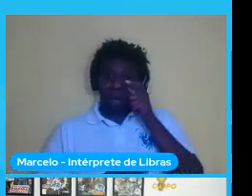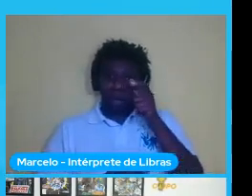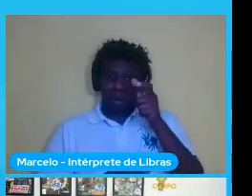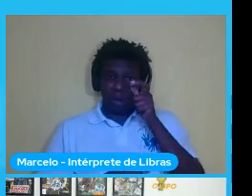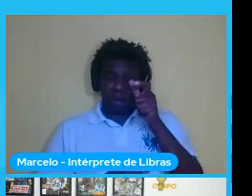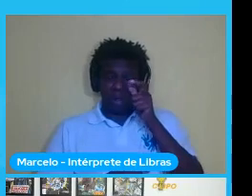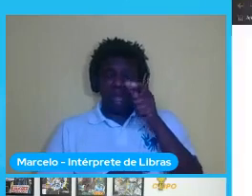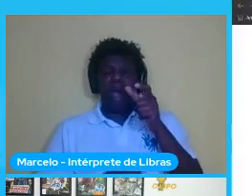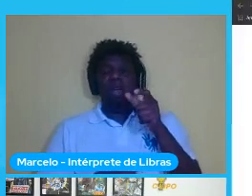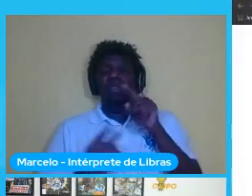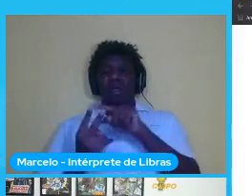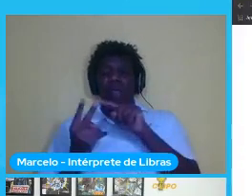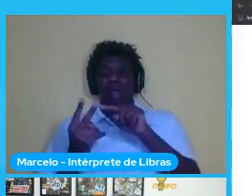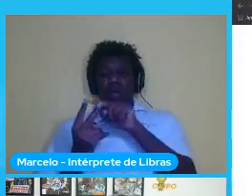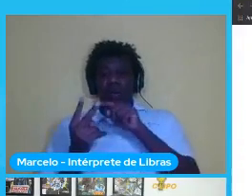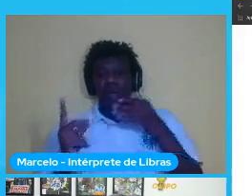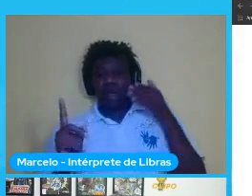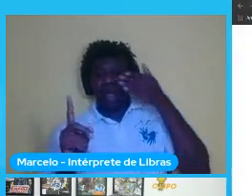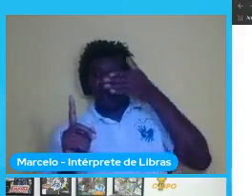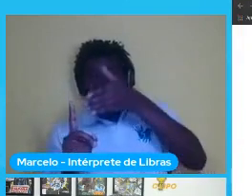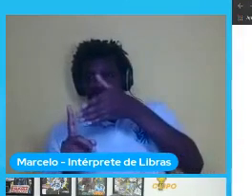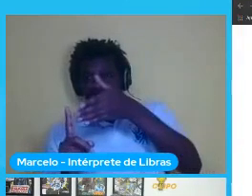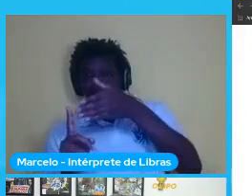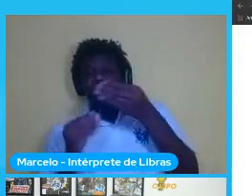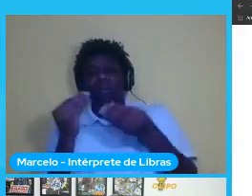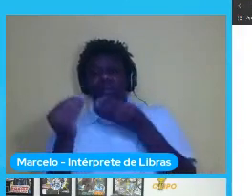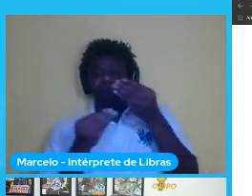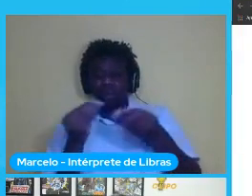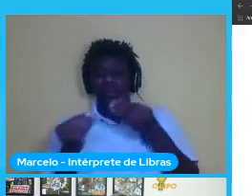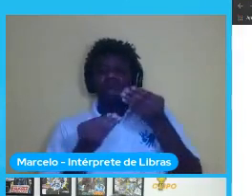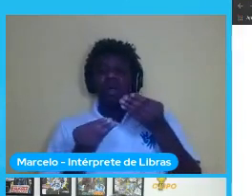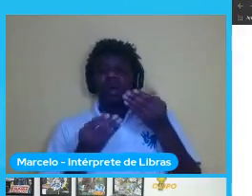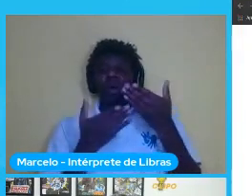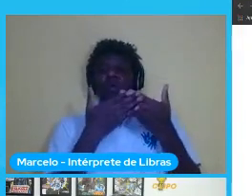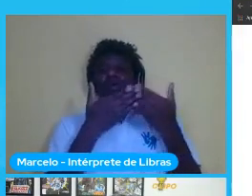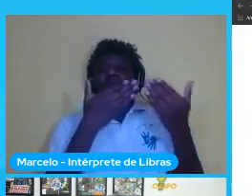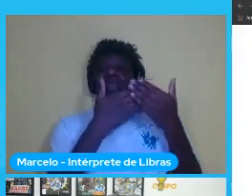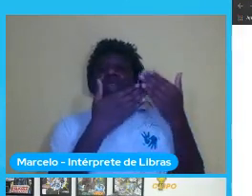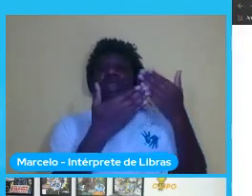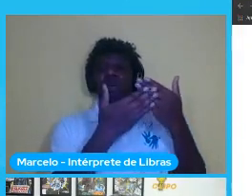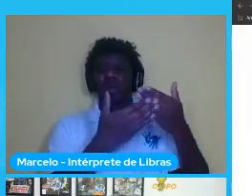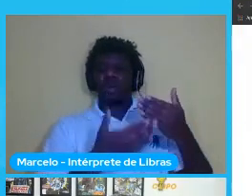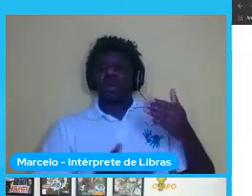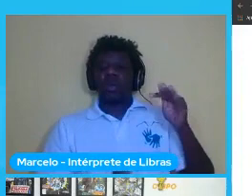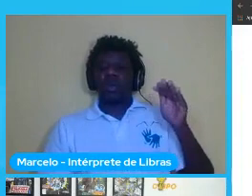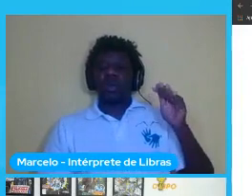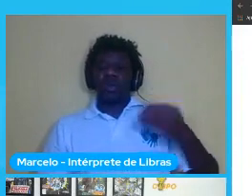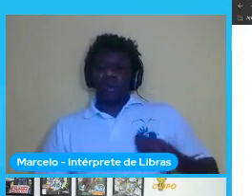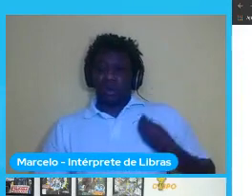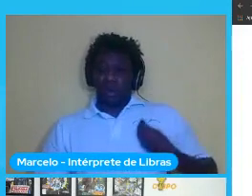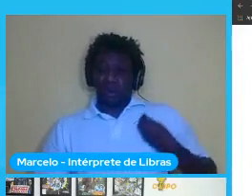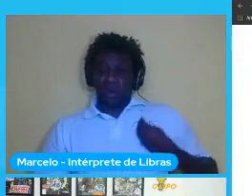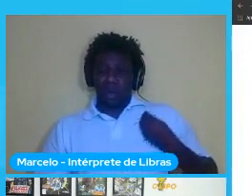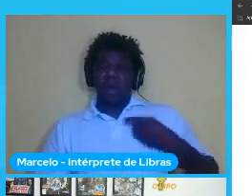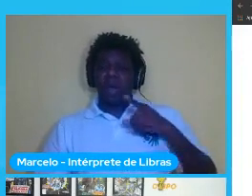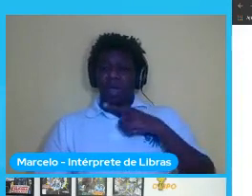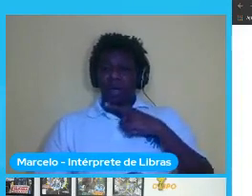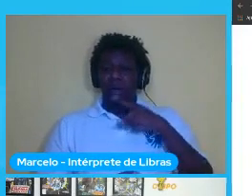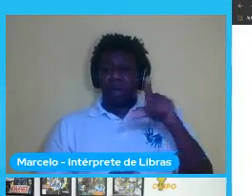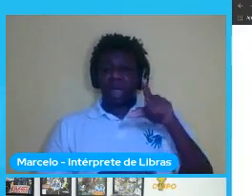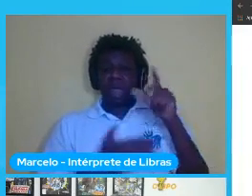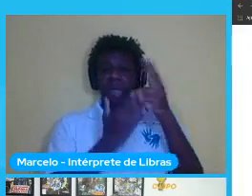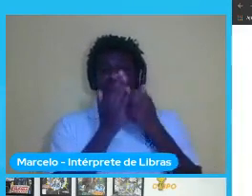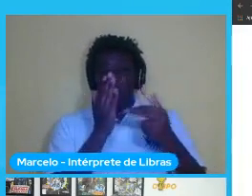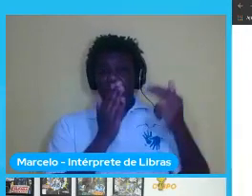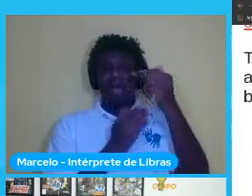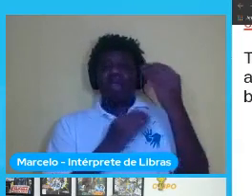referências essa primeira são como os filtros funcionam então ele tem um exemplo aqui de uma imagem transformada numa matriz